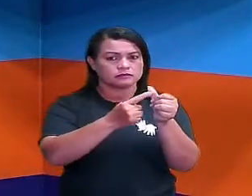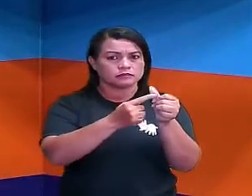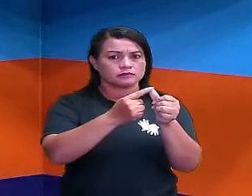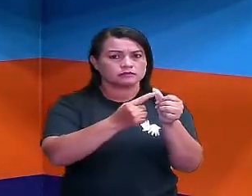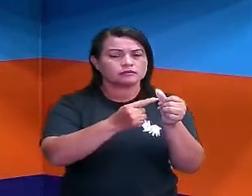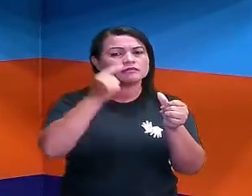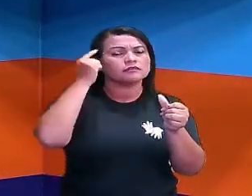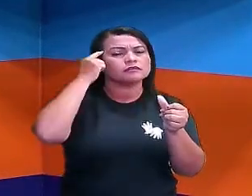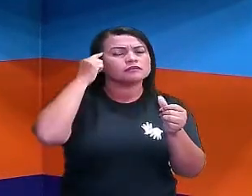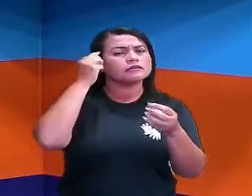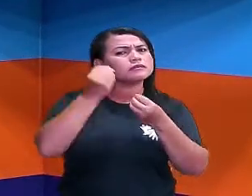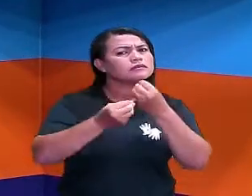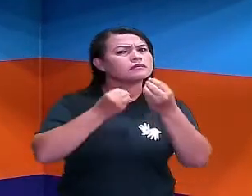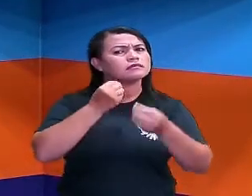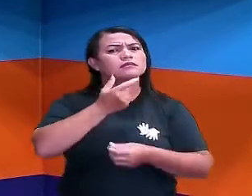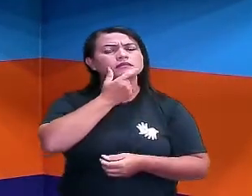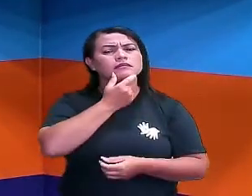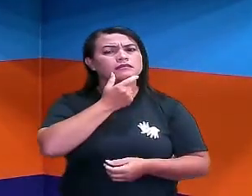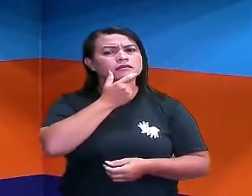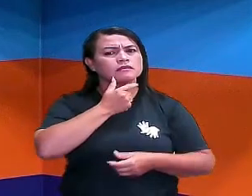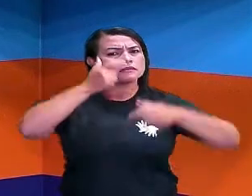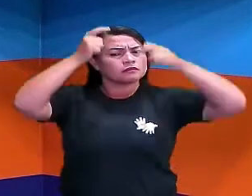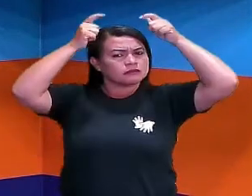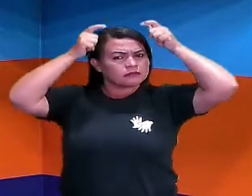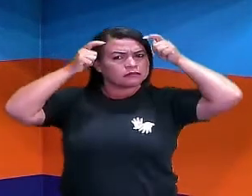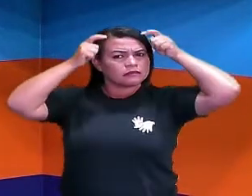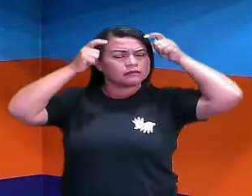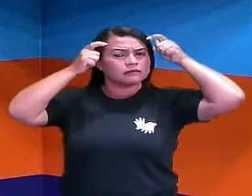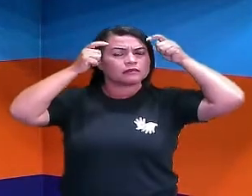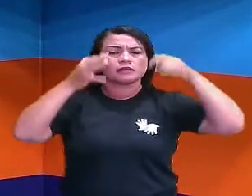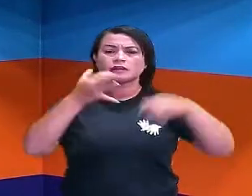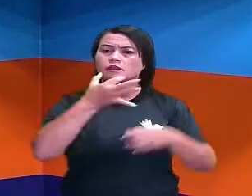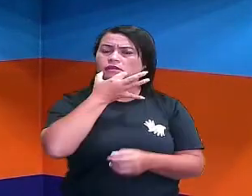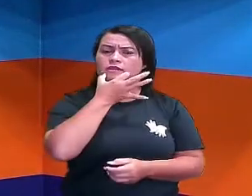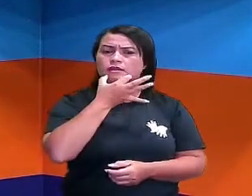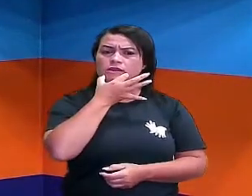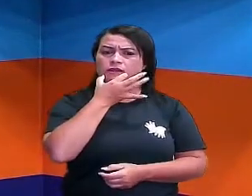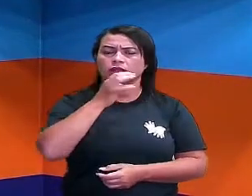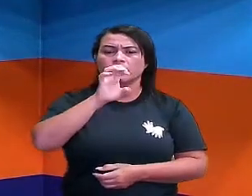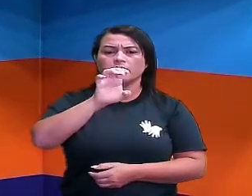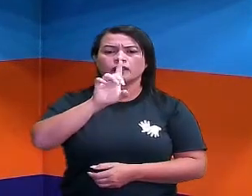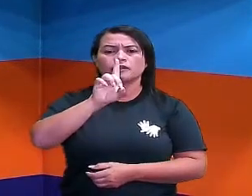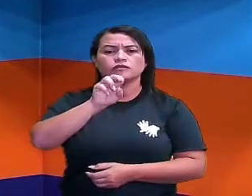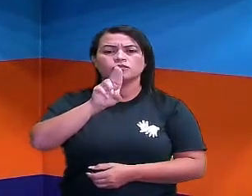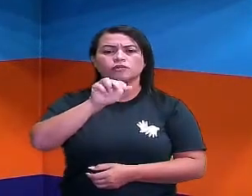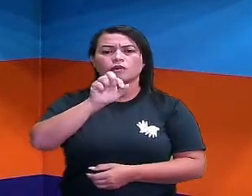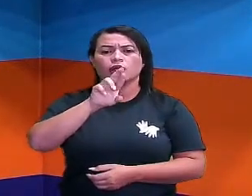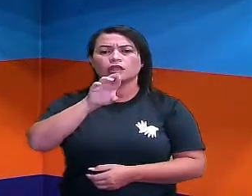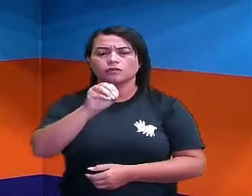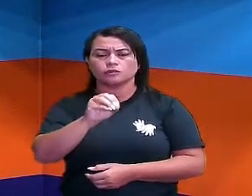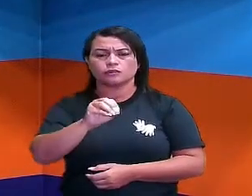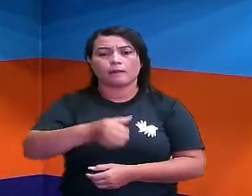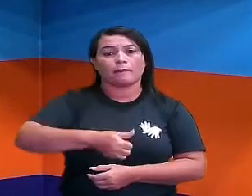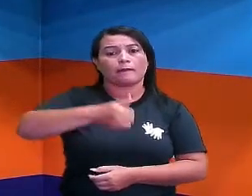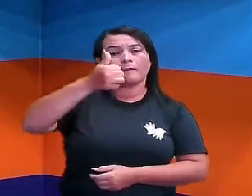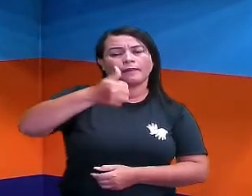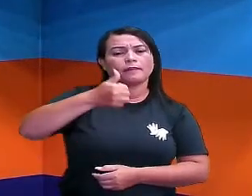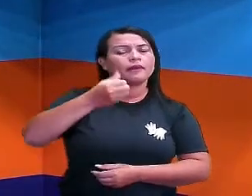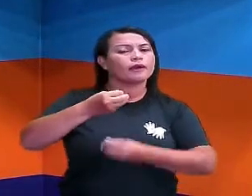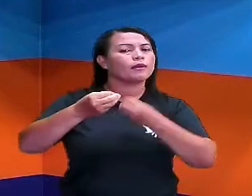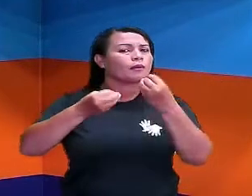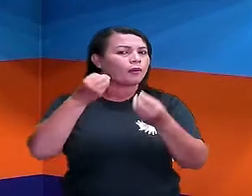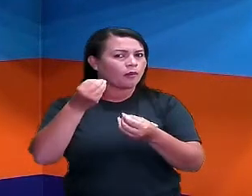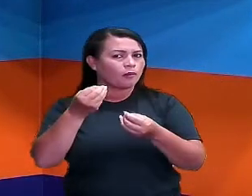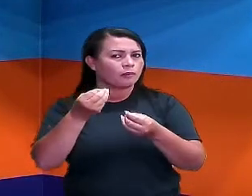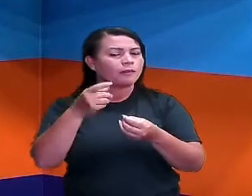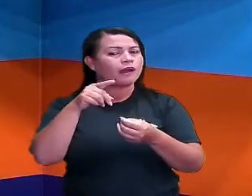pelo rei da Inglaterra, o rei Eduardo I. Então, a medida do polegar é baseada no polegar desse